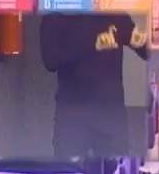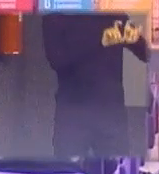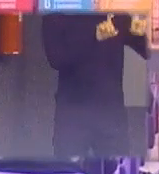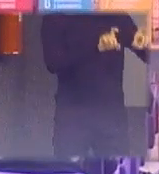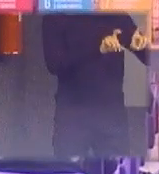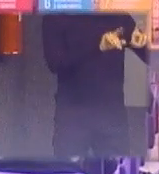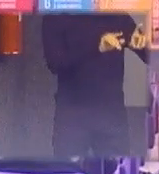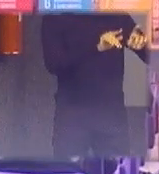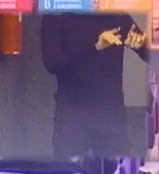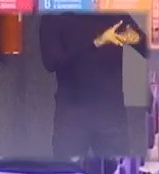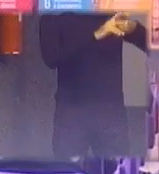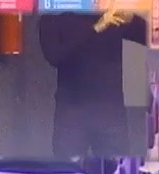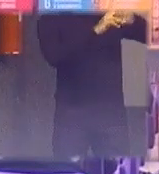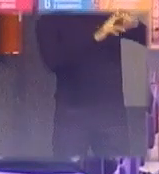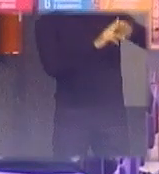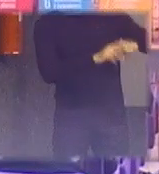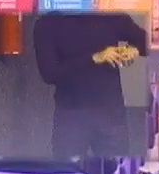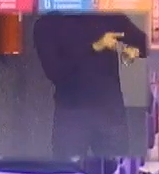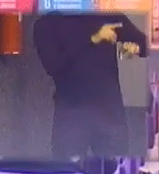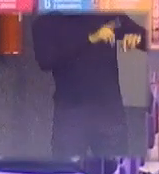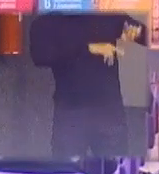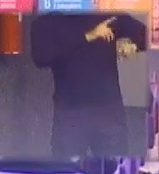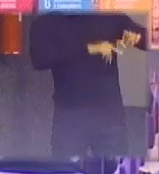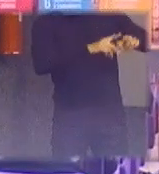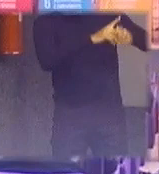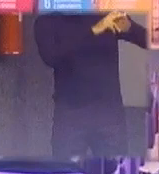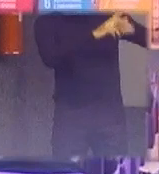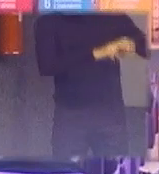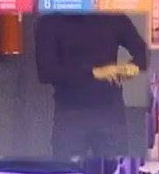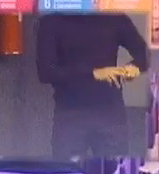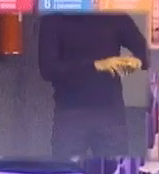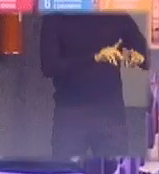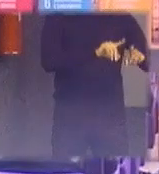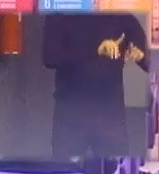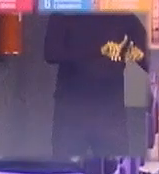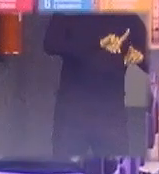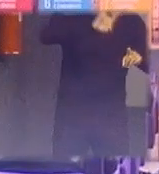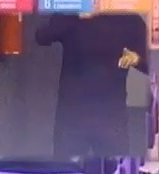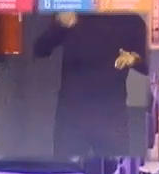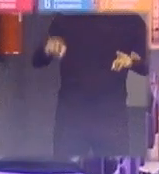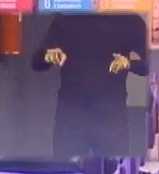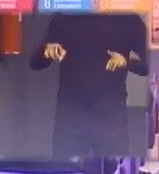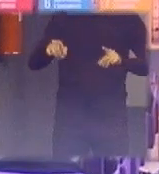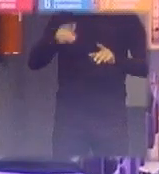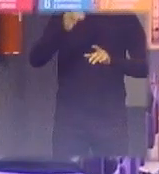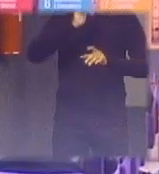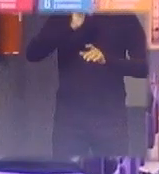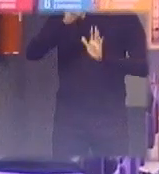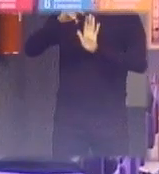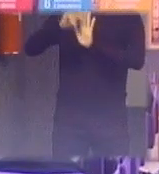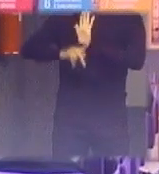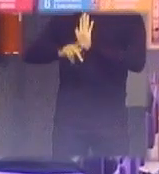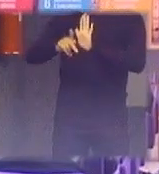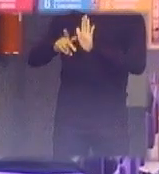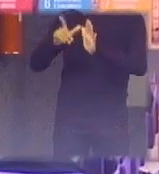reparar esses produtos e mandar para aqueles programas de inclusão digital